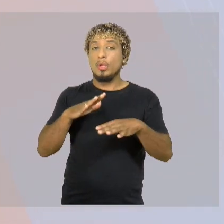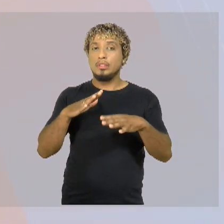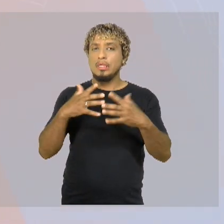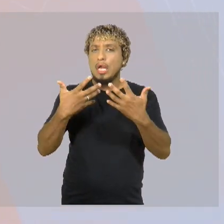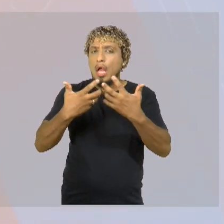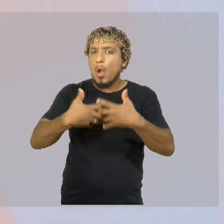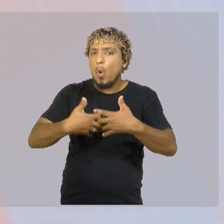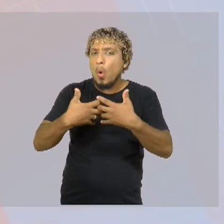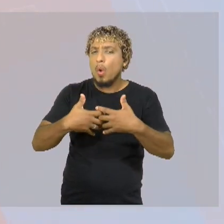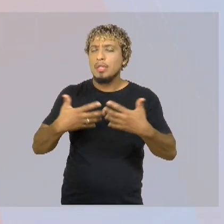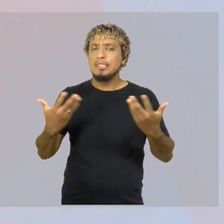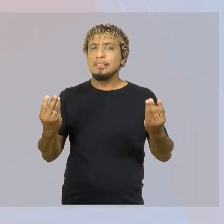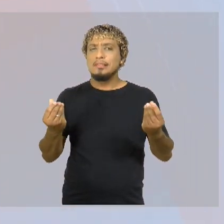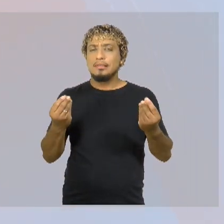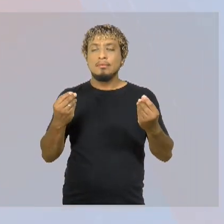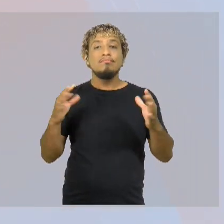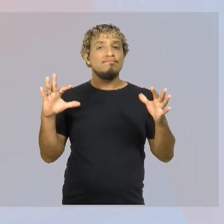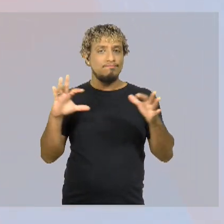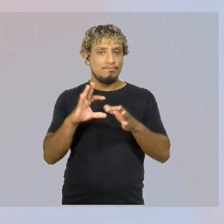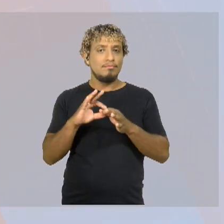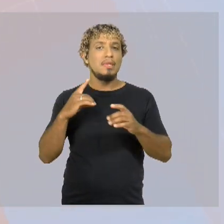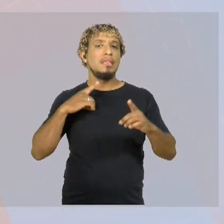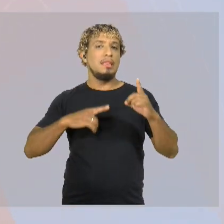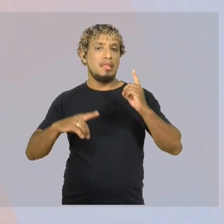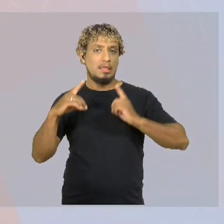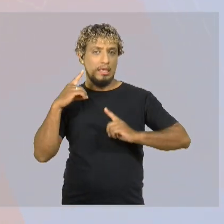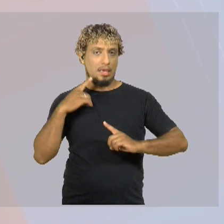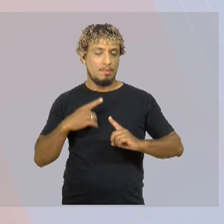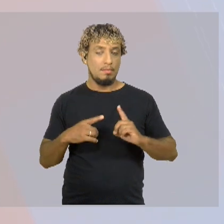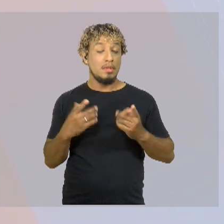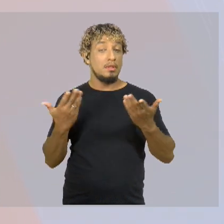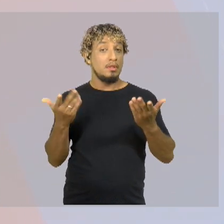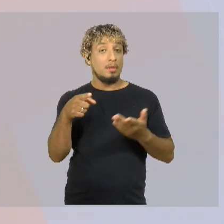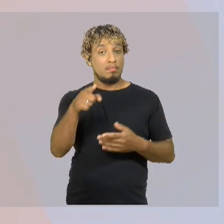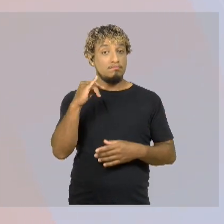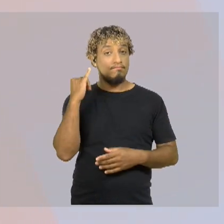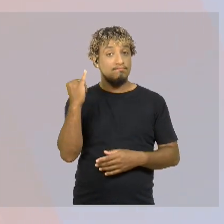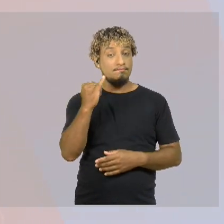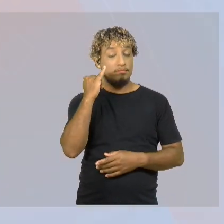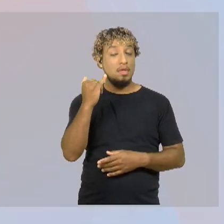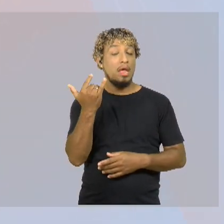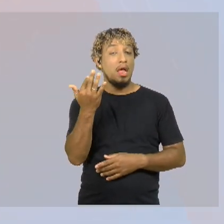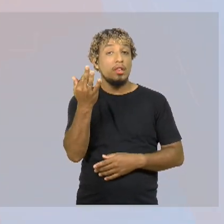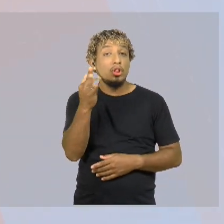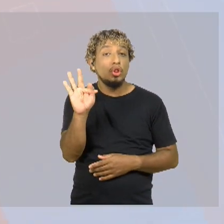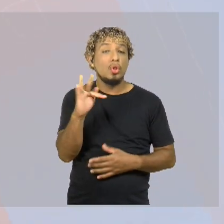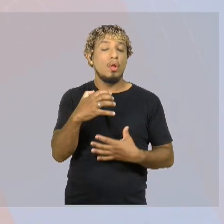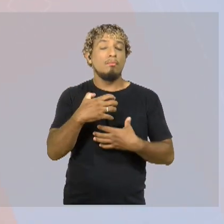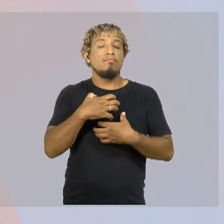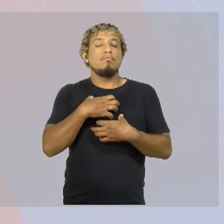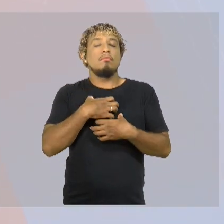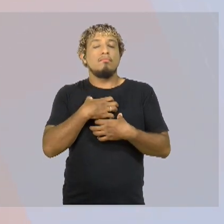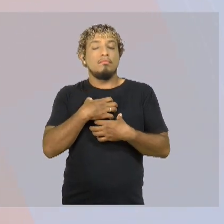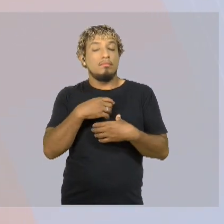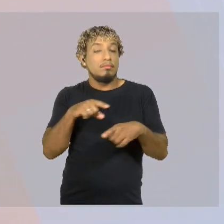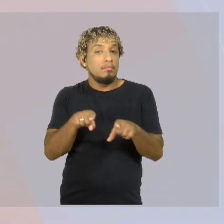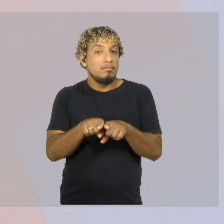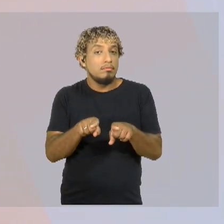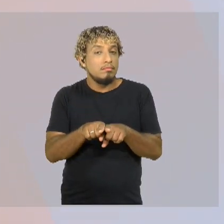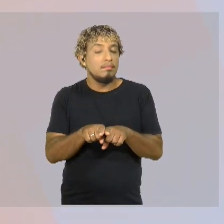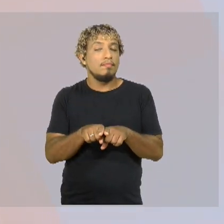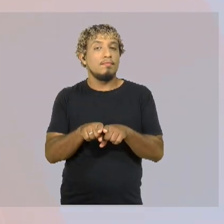vezes está associada à depressão. Então, é importante você tratar a dor do paciente. Aí entram as medidas